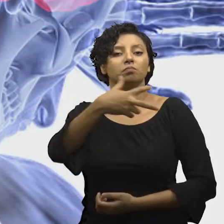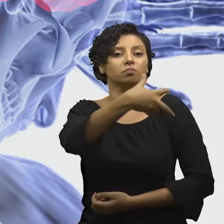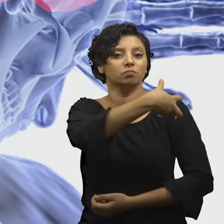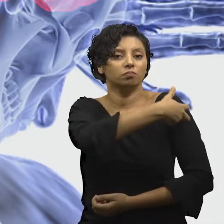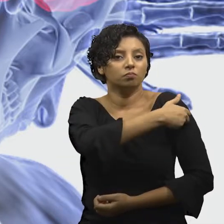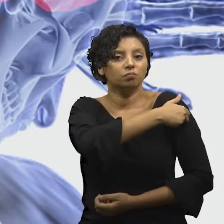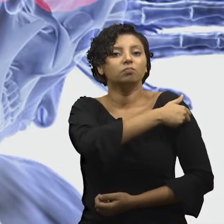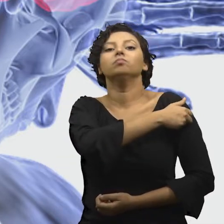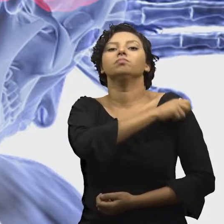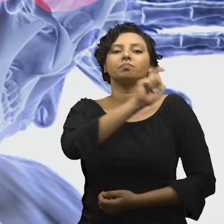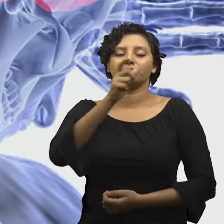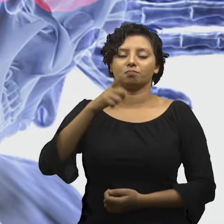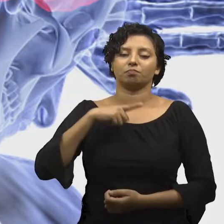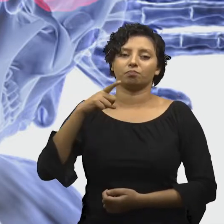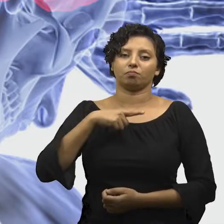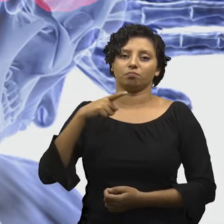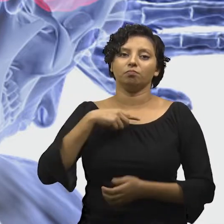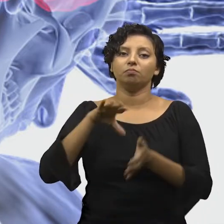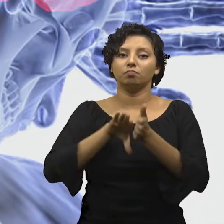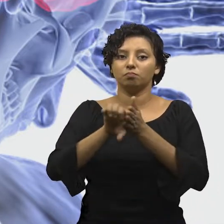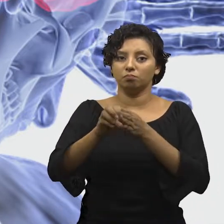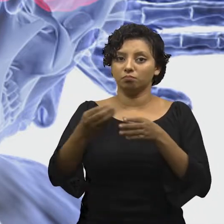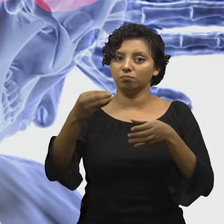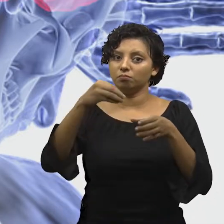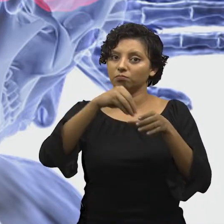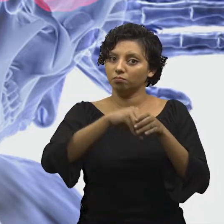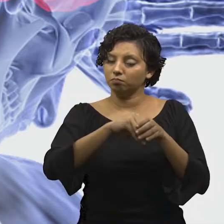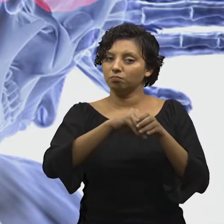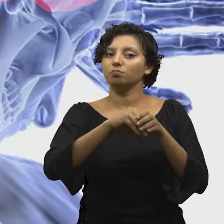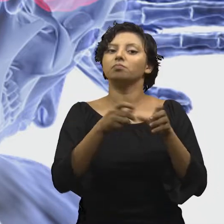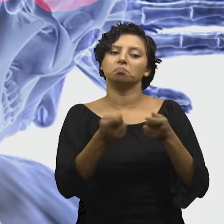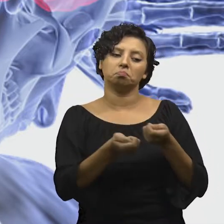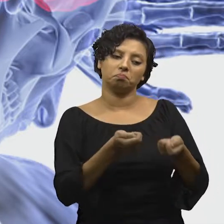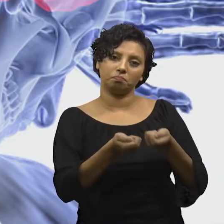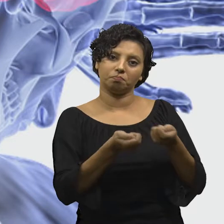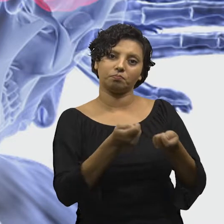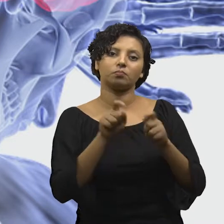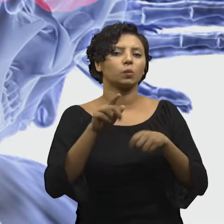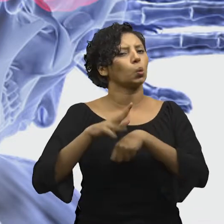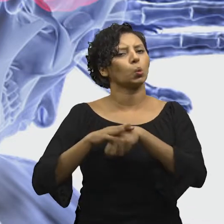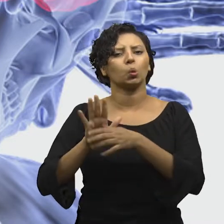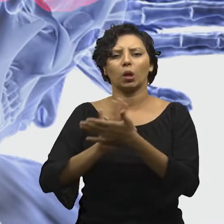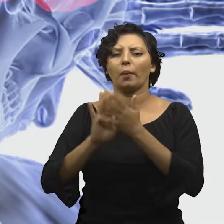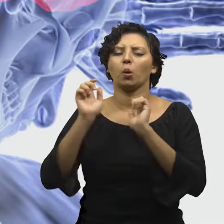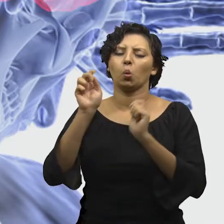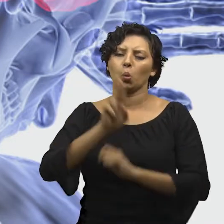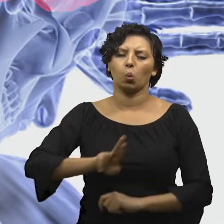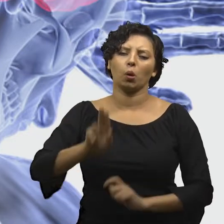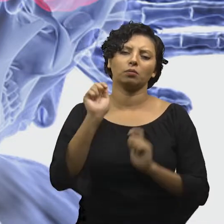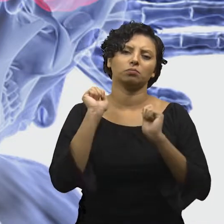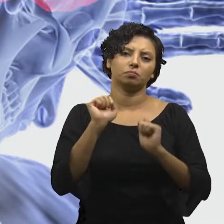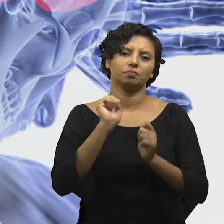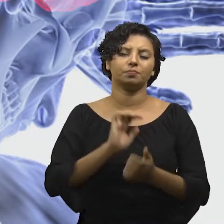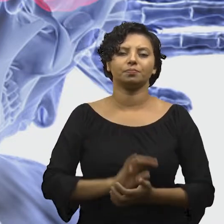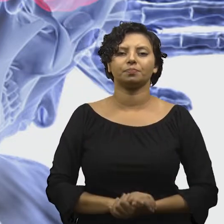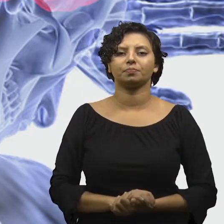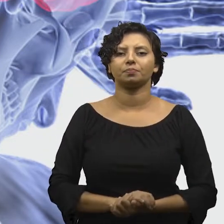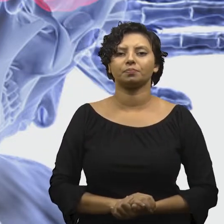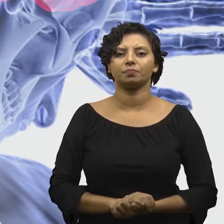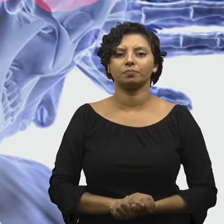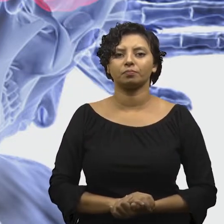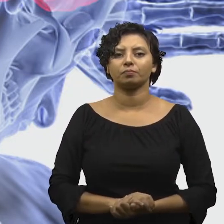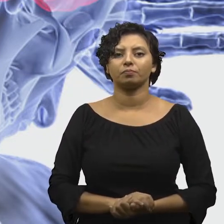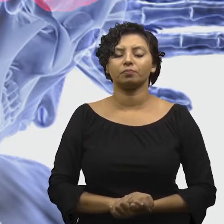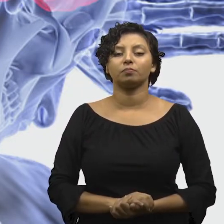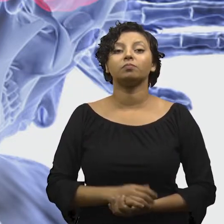inativadas, Por isso, não causam doenças, pode fazer o uso tranquilamente. Estar com a vacinação